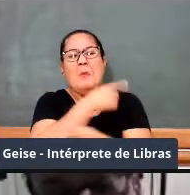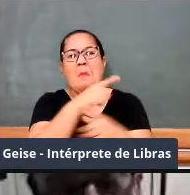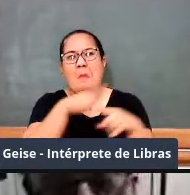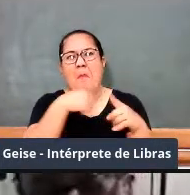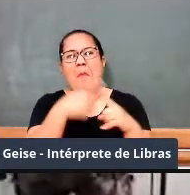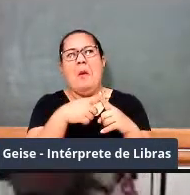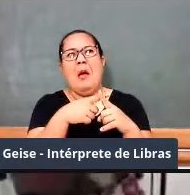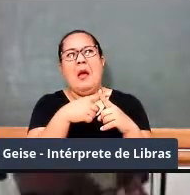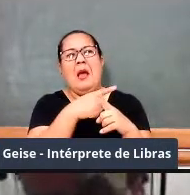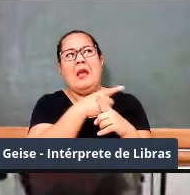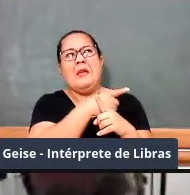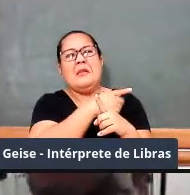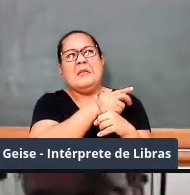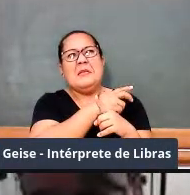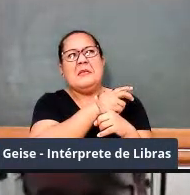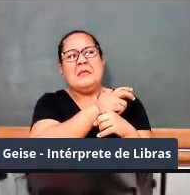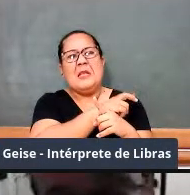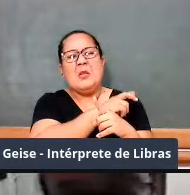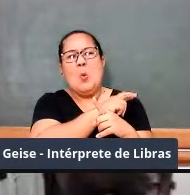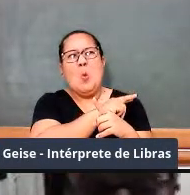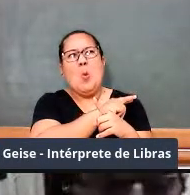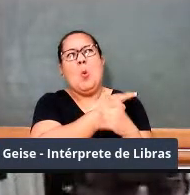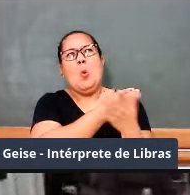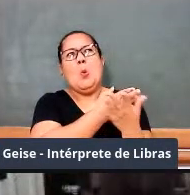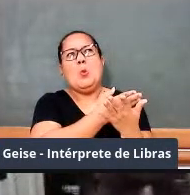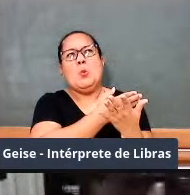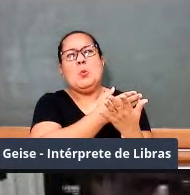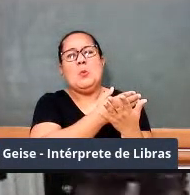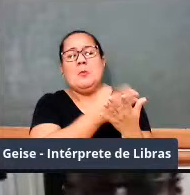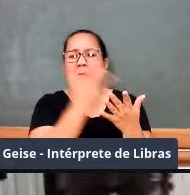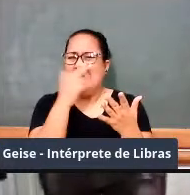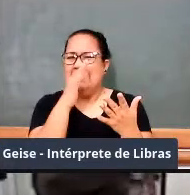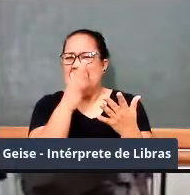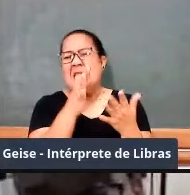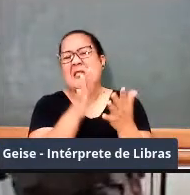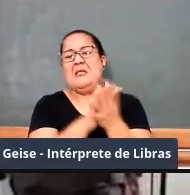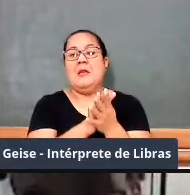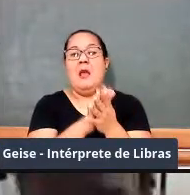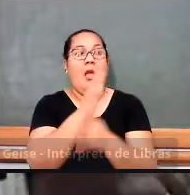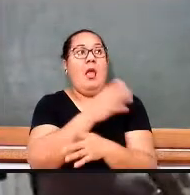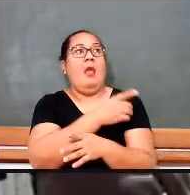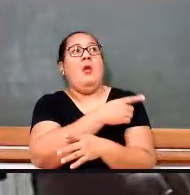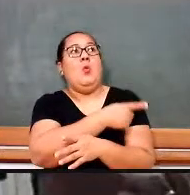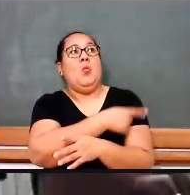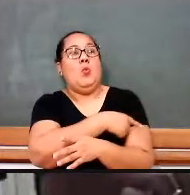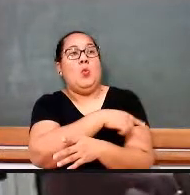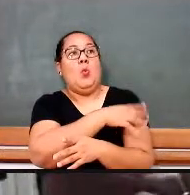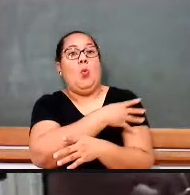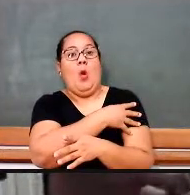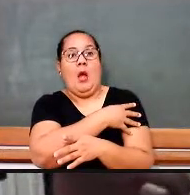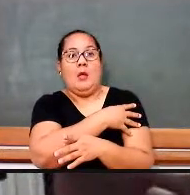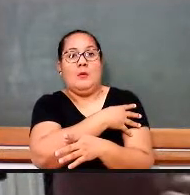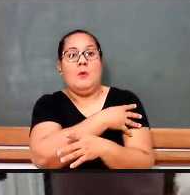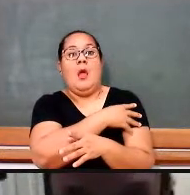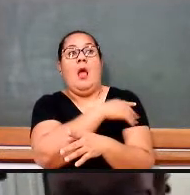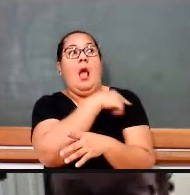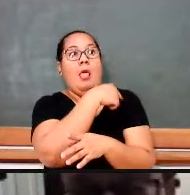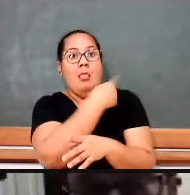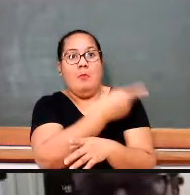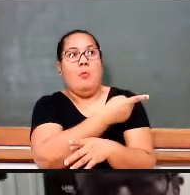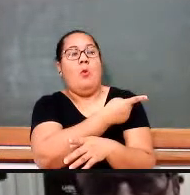enfim, com o passar do tempo ficou o ginásio e colégio. Então, a matemática do ginásio é uma matemática que